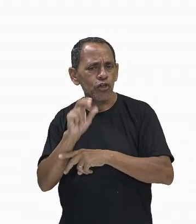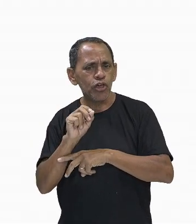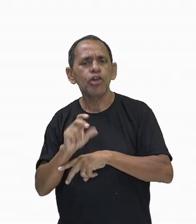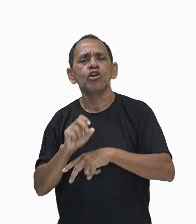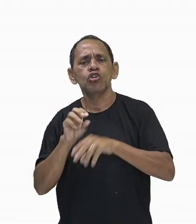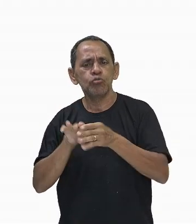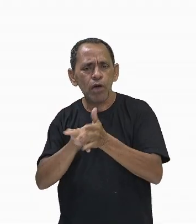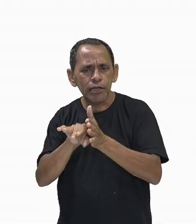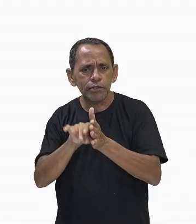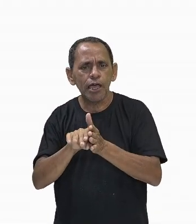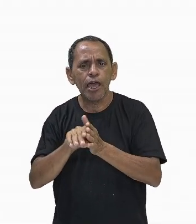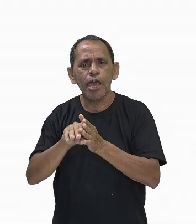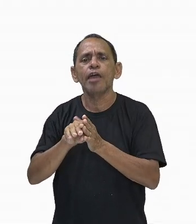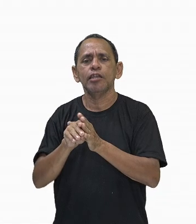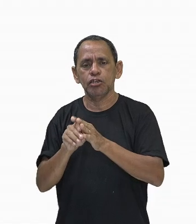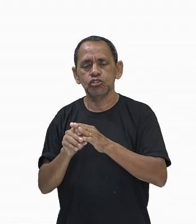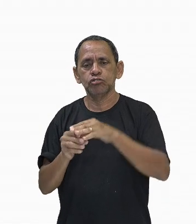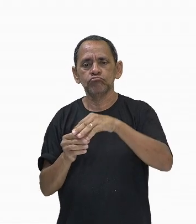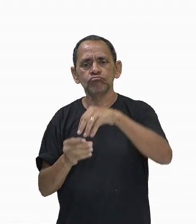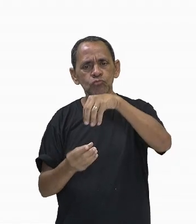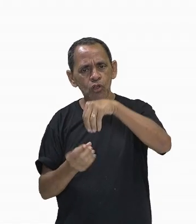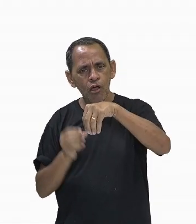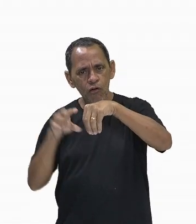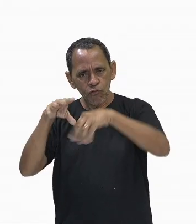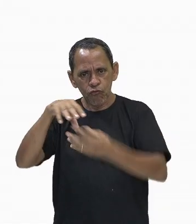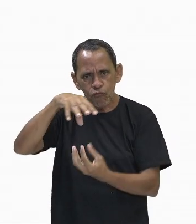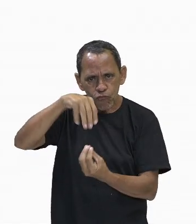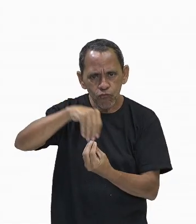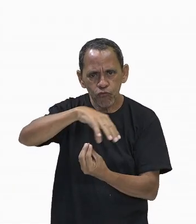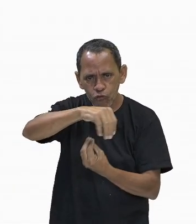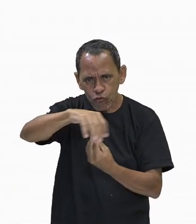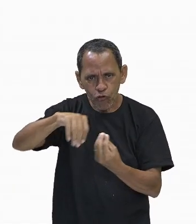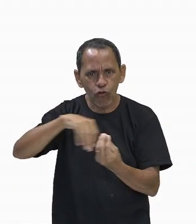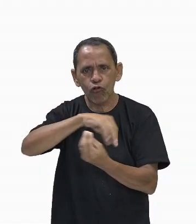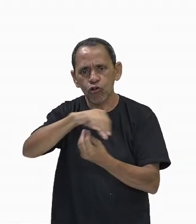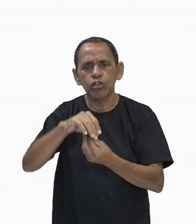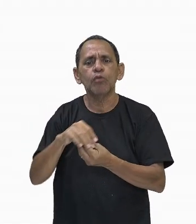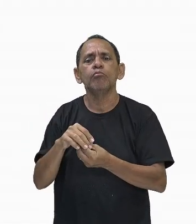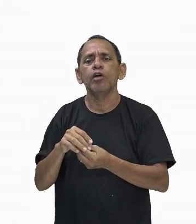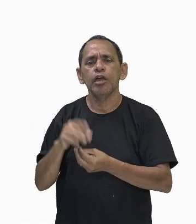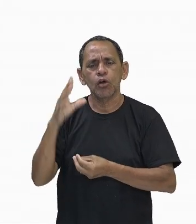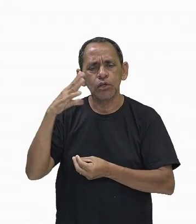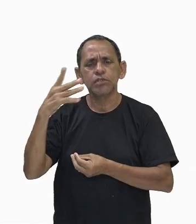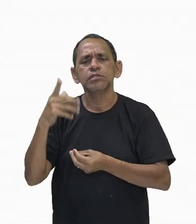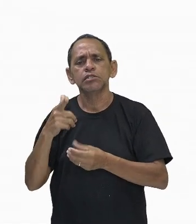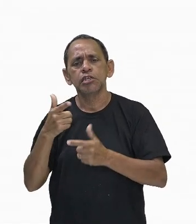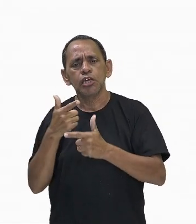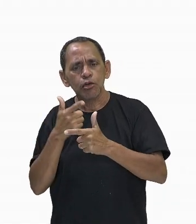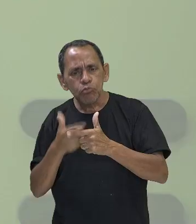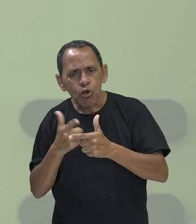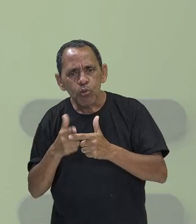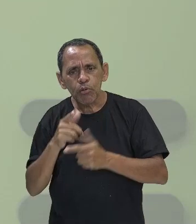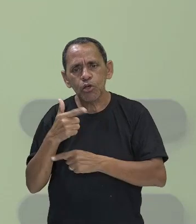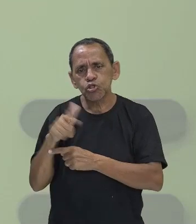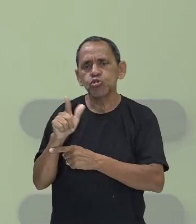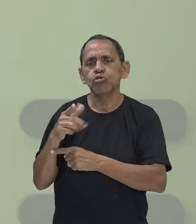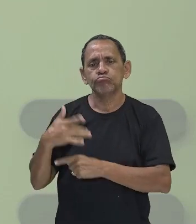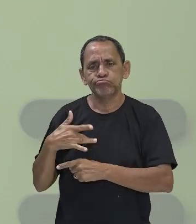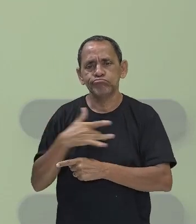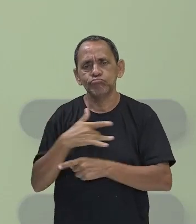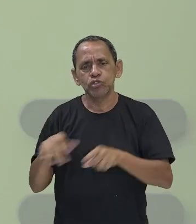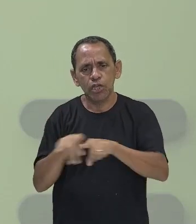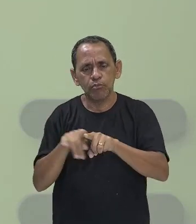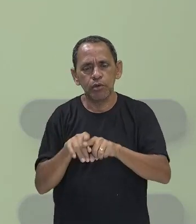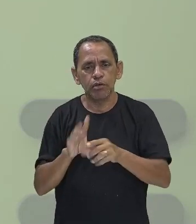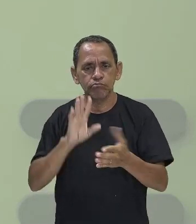que podem ocasionar outros problemas de saúde. Então, vamos acrescentando aí no nosso